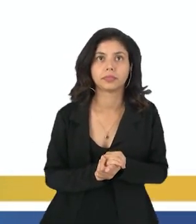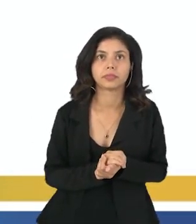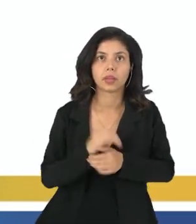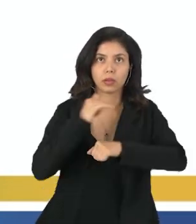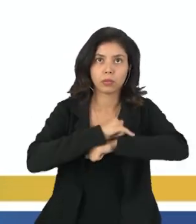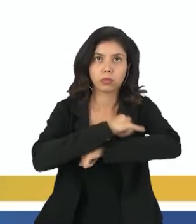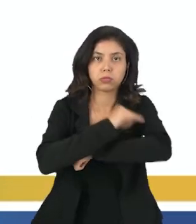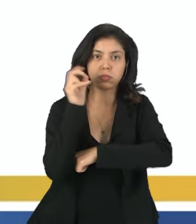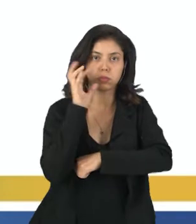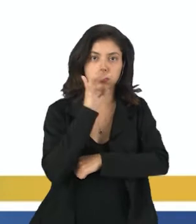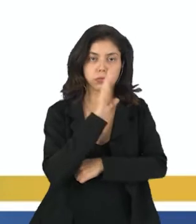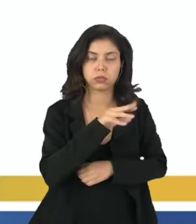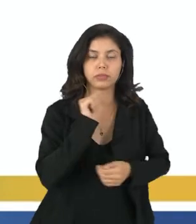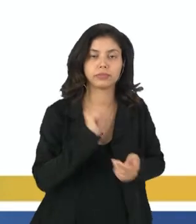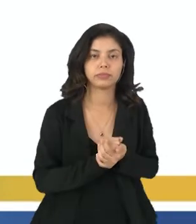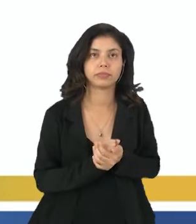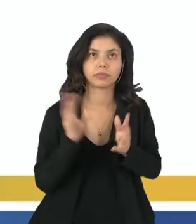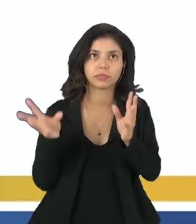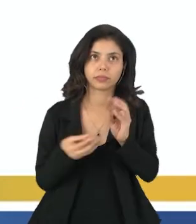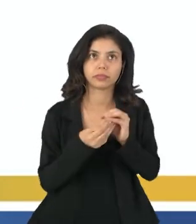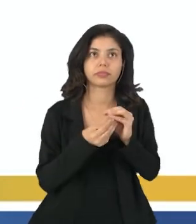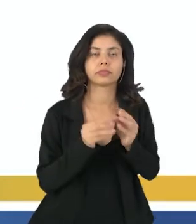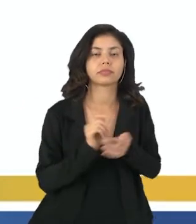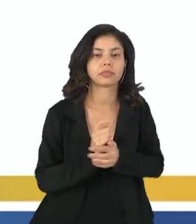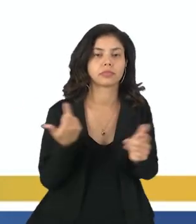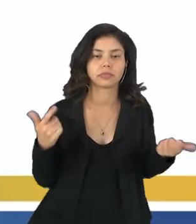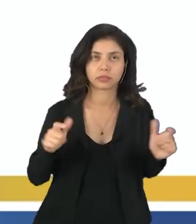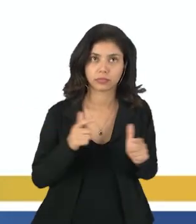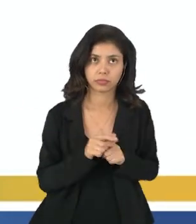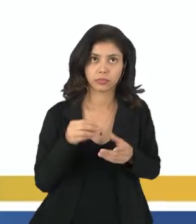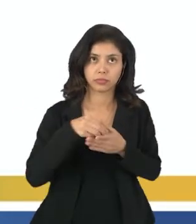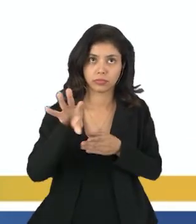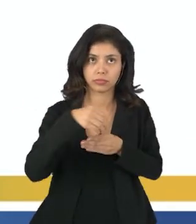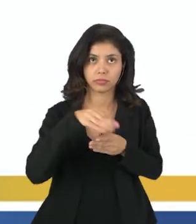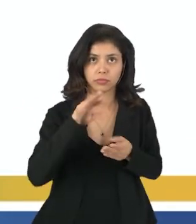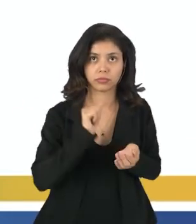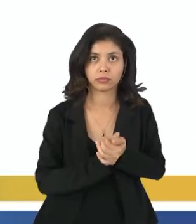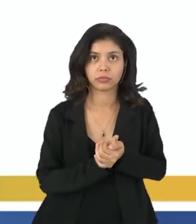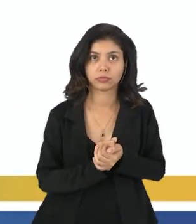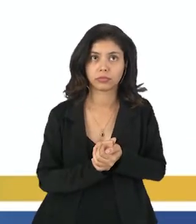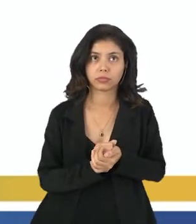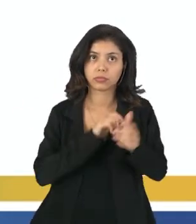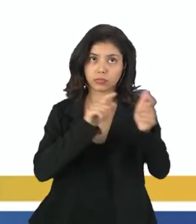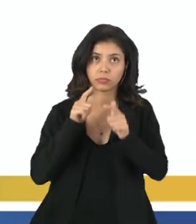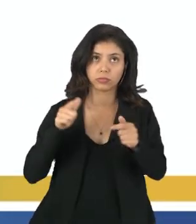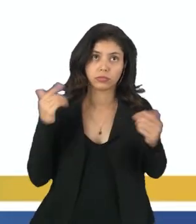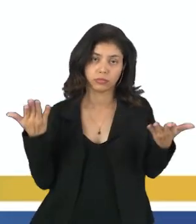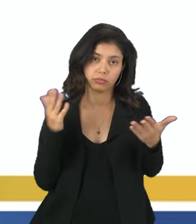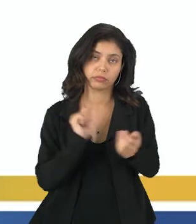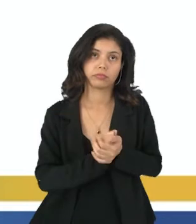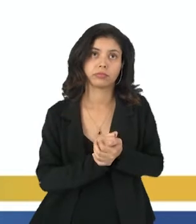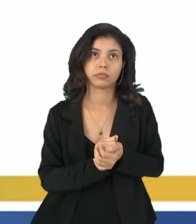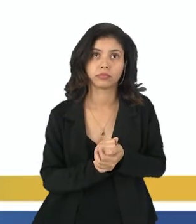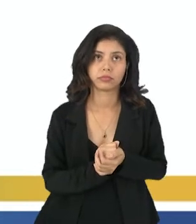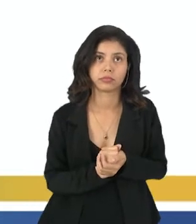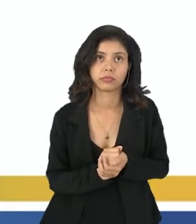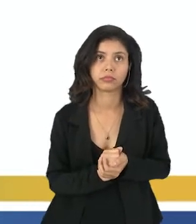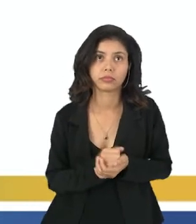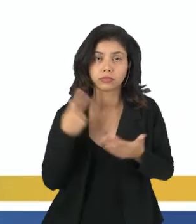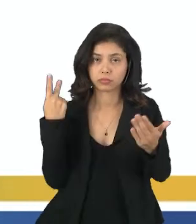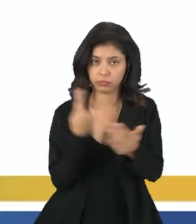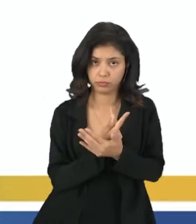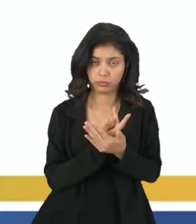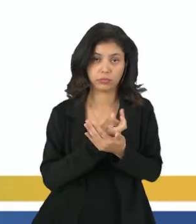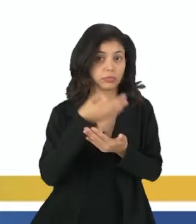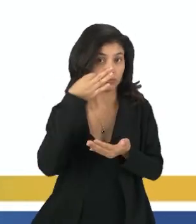gordura e poeira que nele depositam não reduzam a transferência de calor para o ambiente. Então, pessoal, essa questão aí